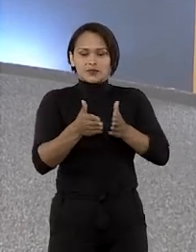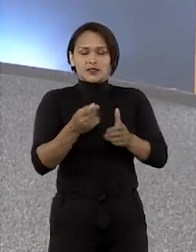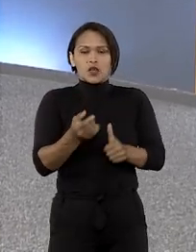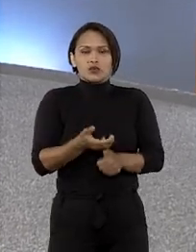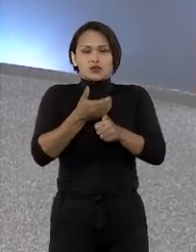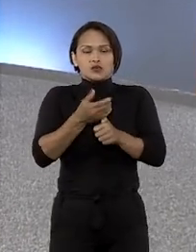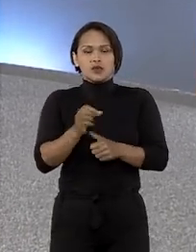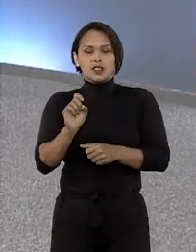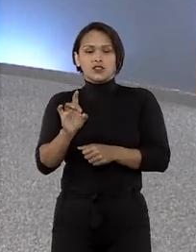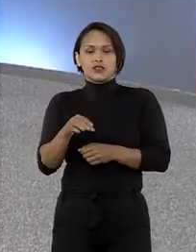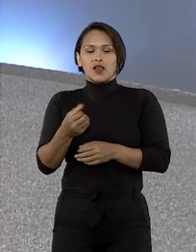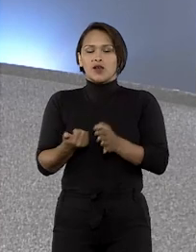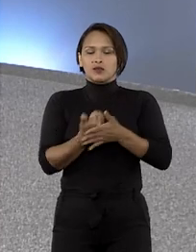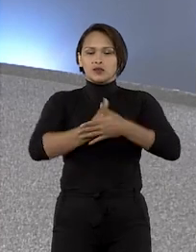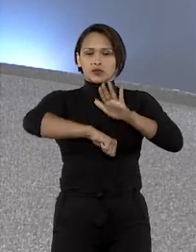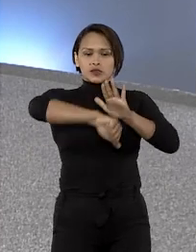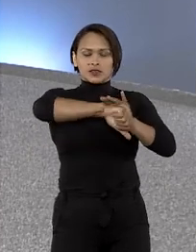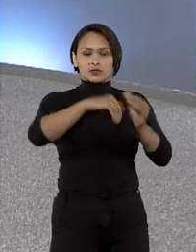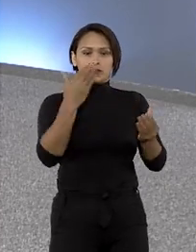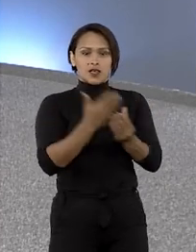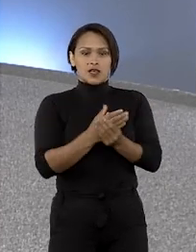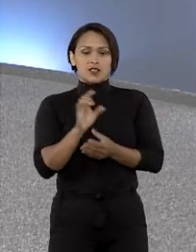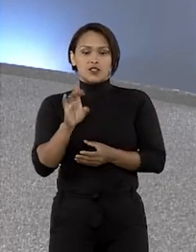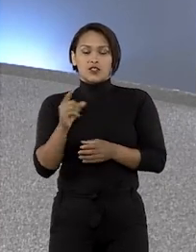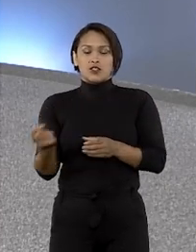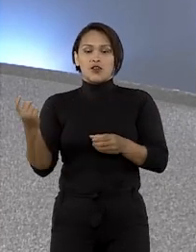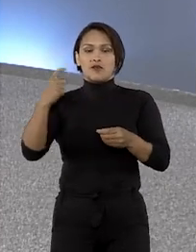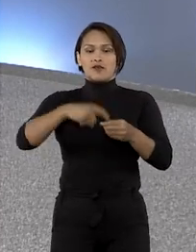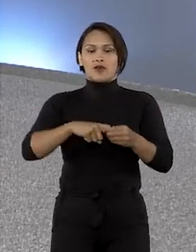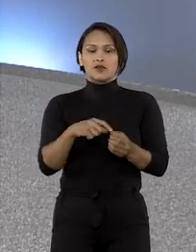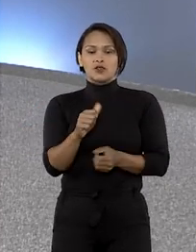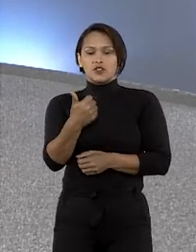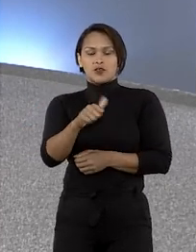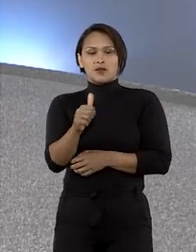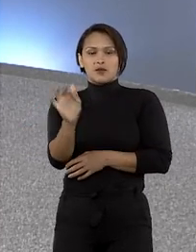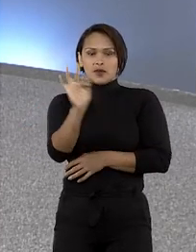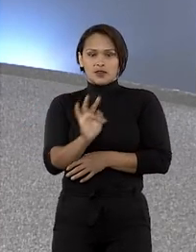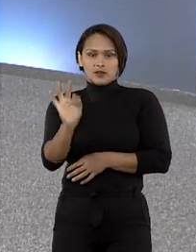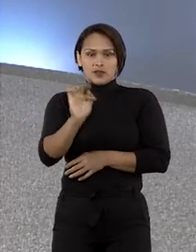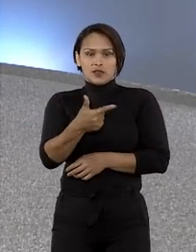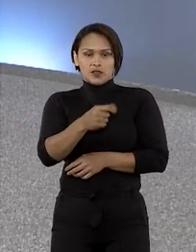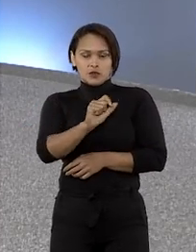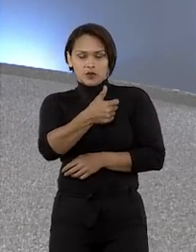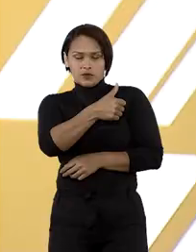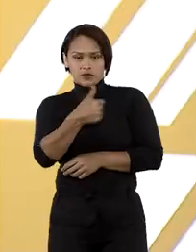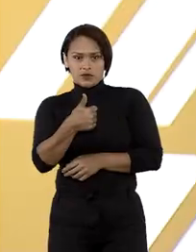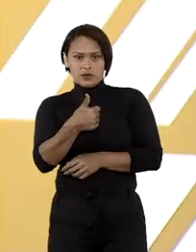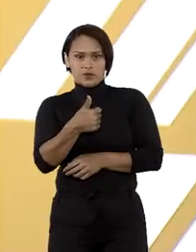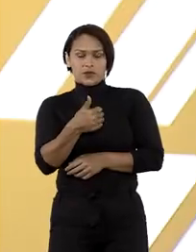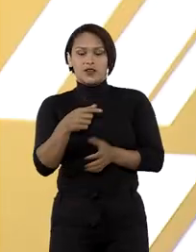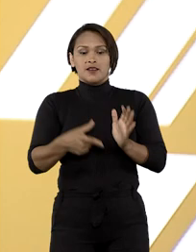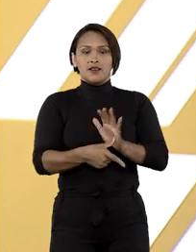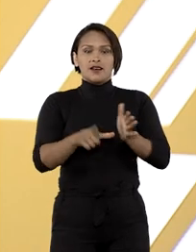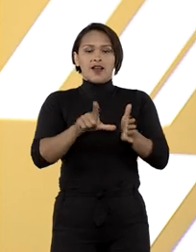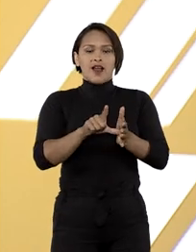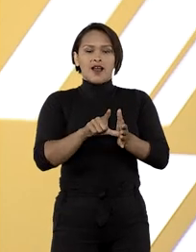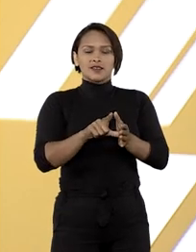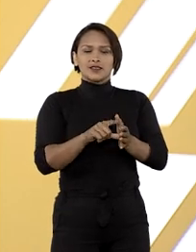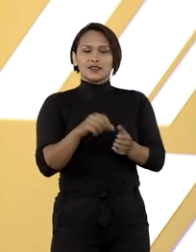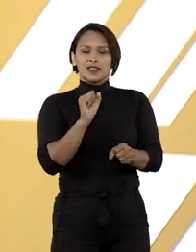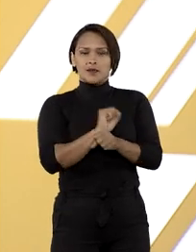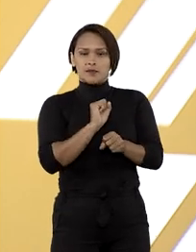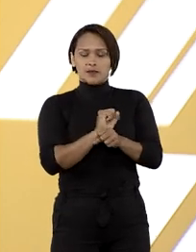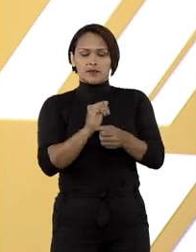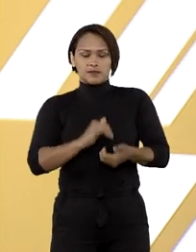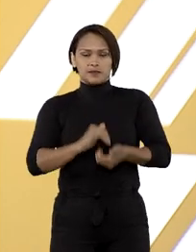menos os dos processos criminais, e só voltam a fluir no dia 1º de fevereiro. Antes do recesso,